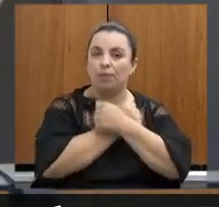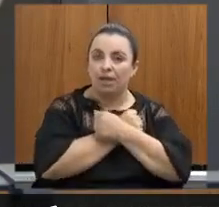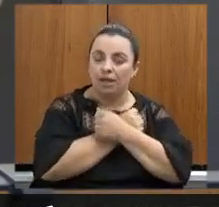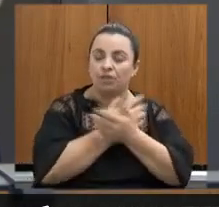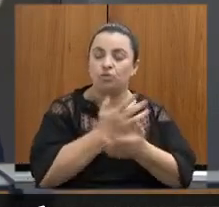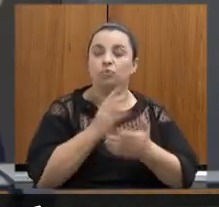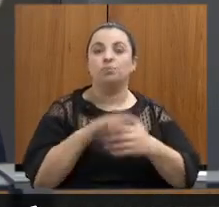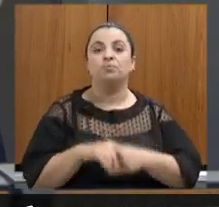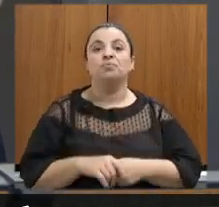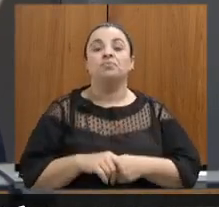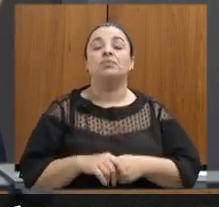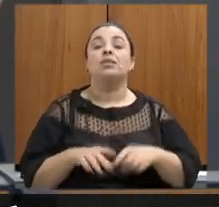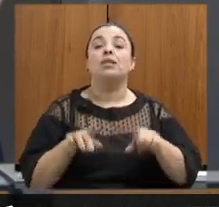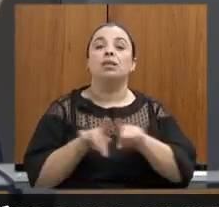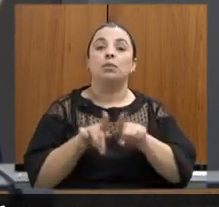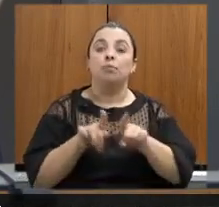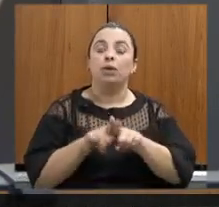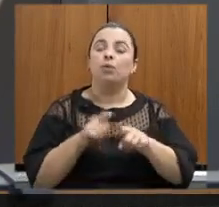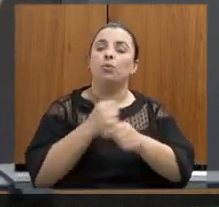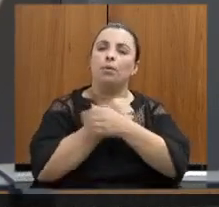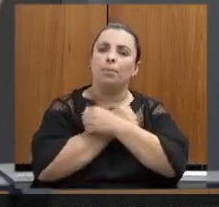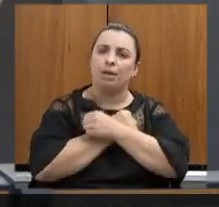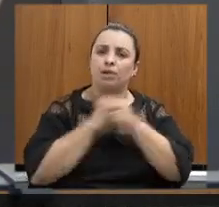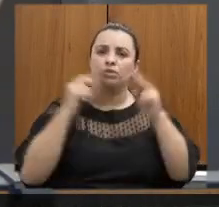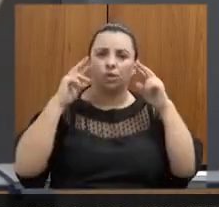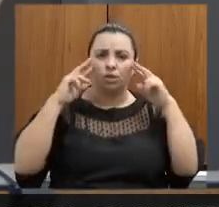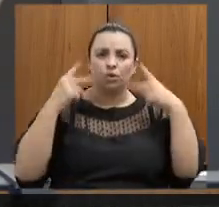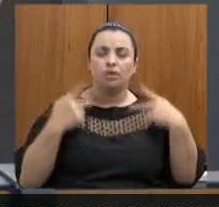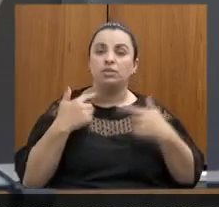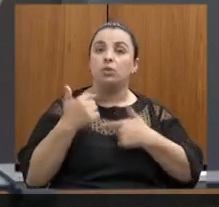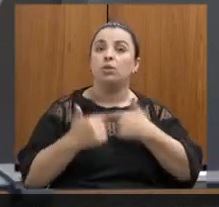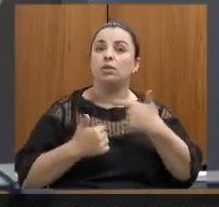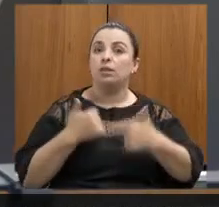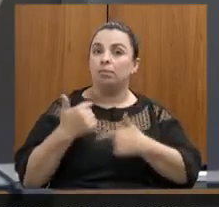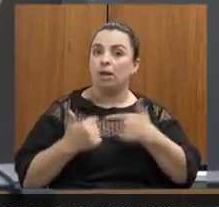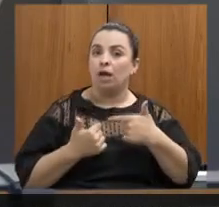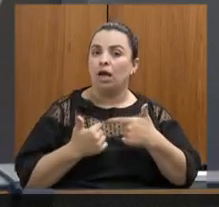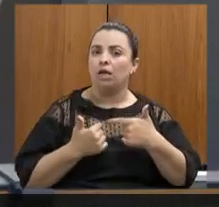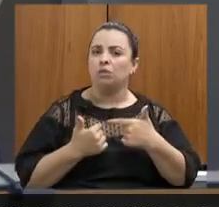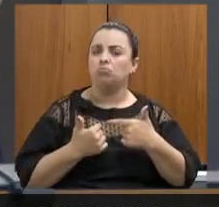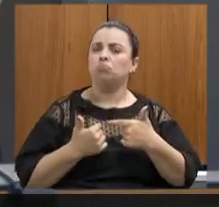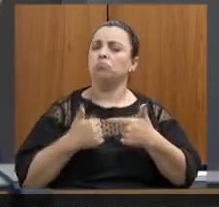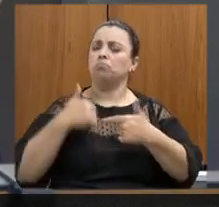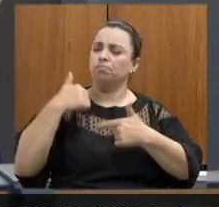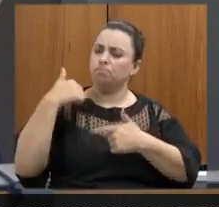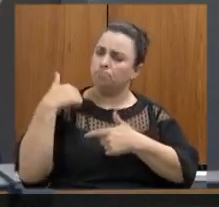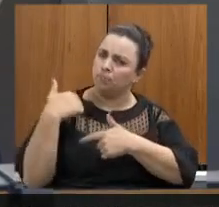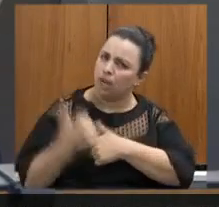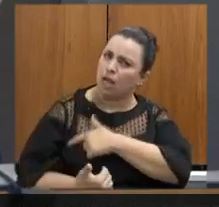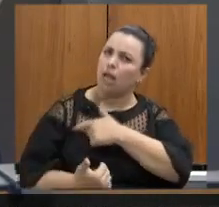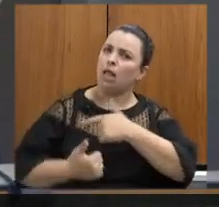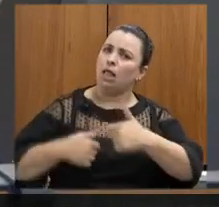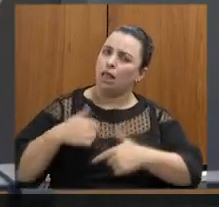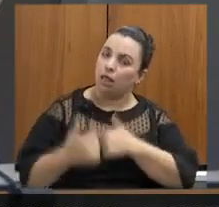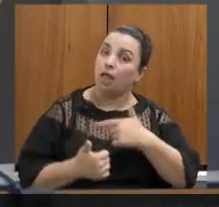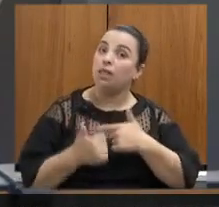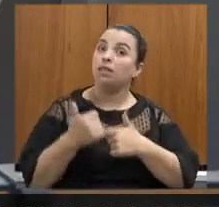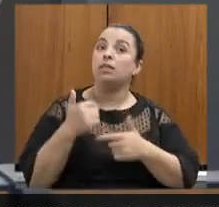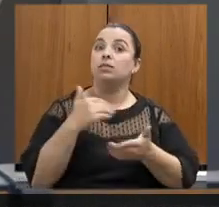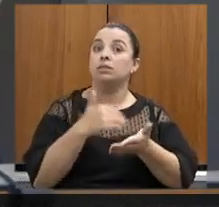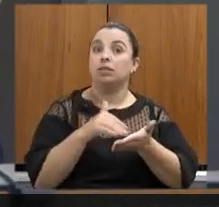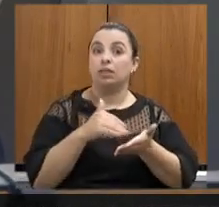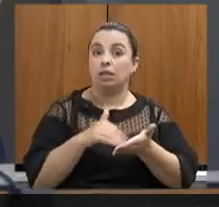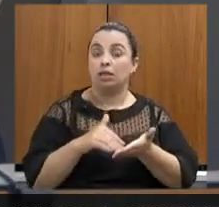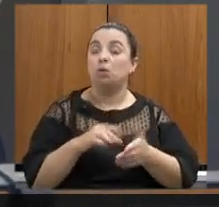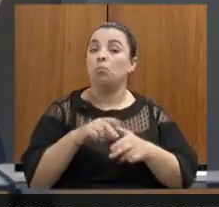de deixar aqui um abraço e um reconhecimento do trabalho incansável da nossa secretaria de meio ambiente através da